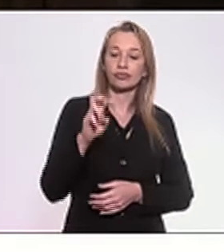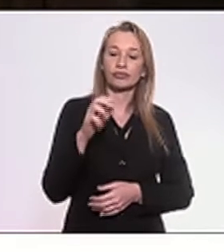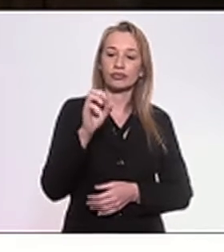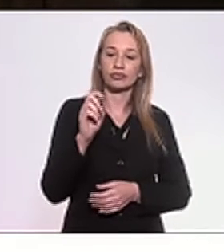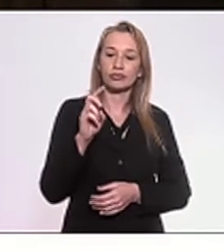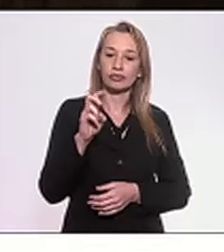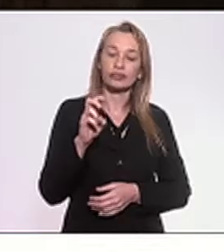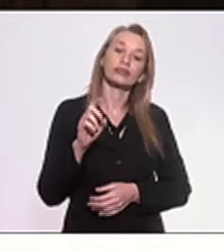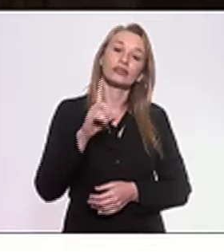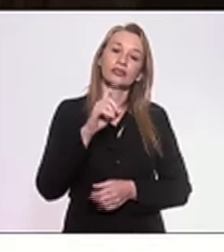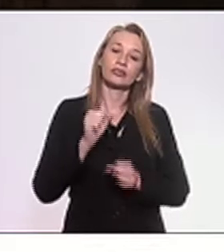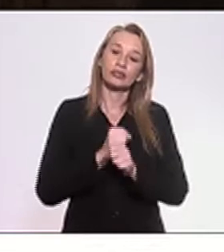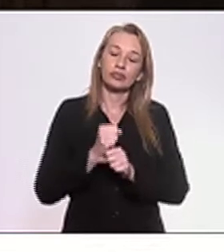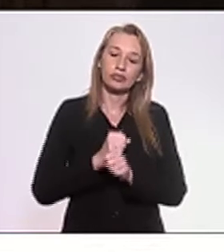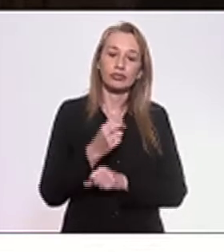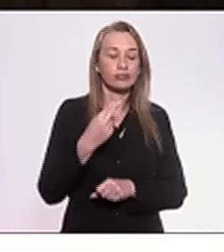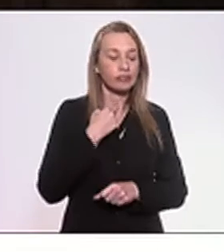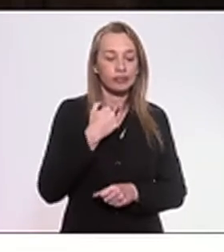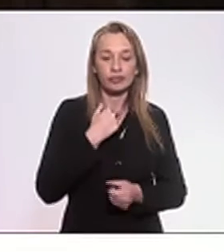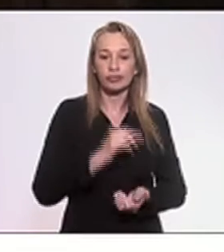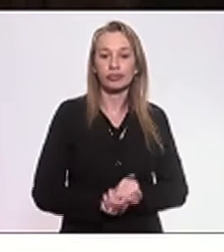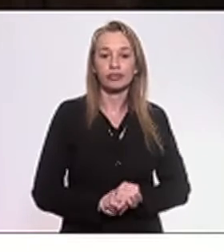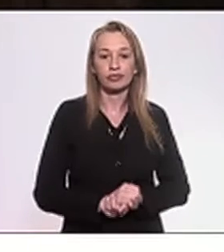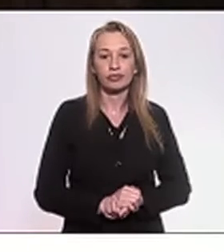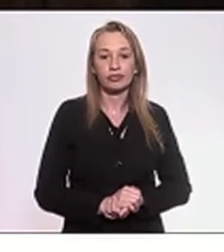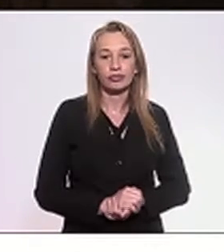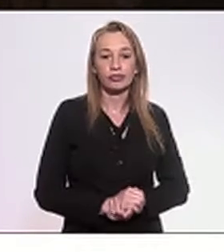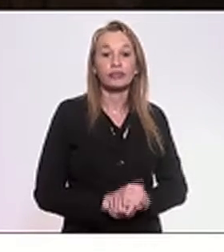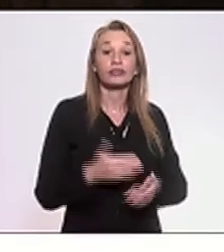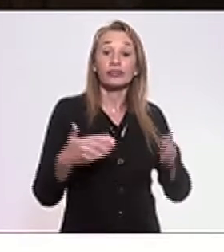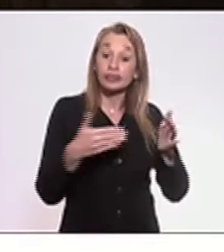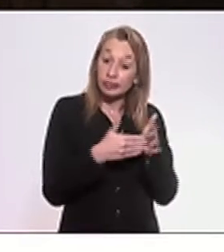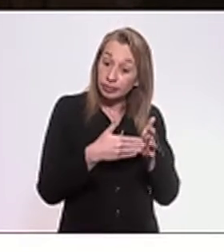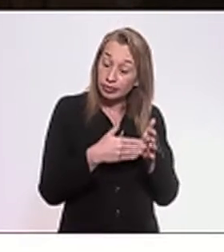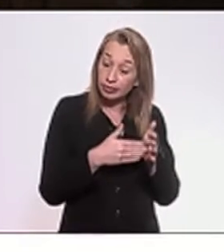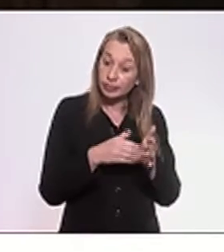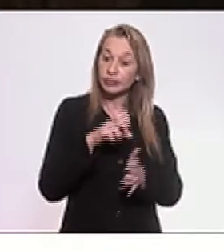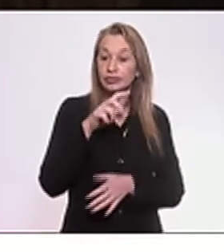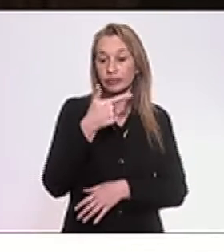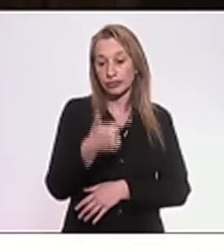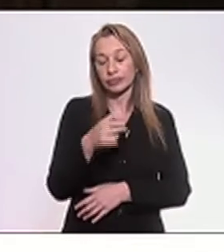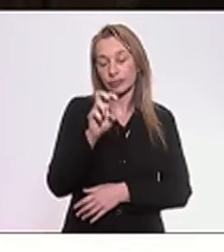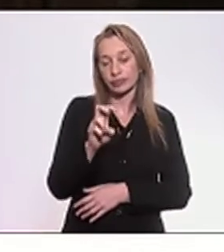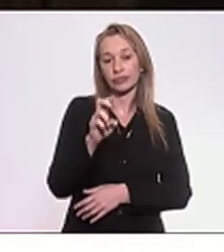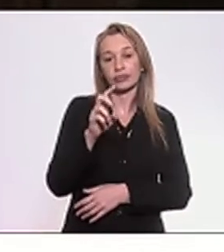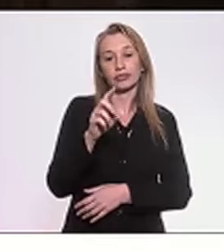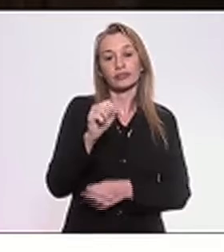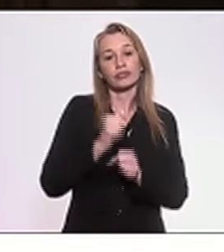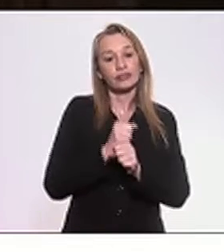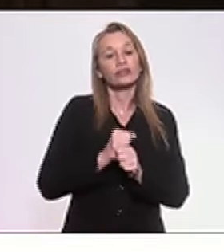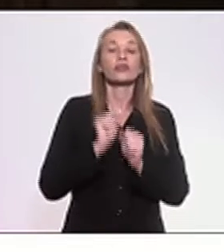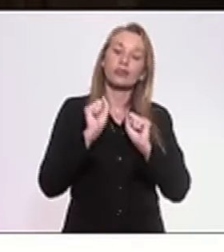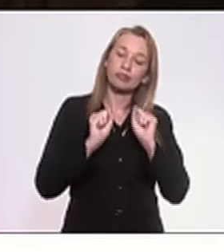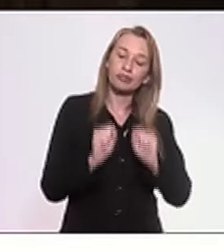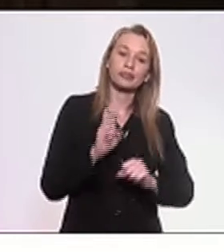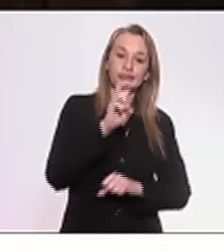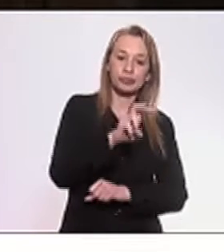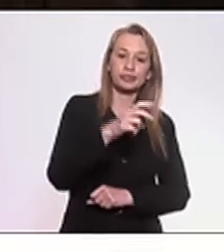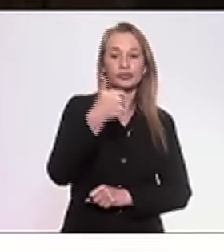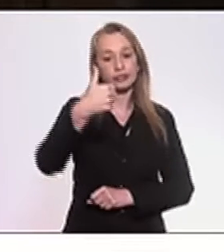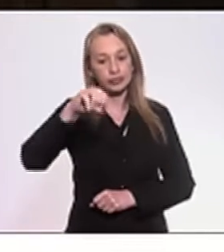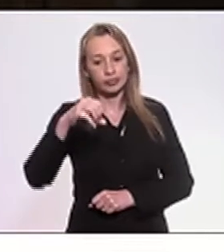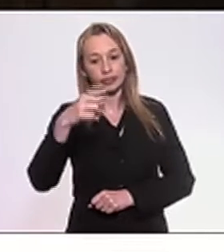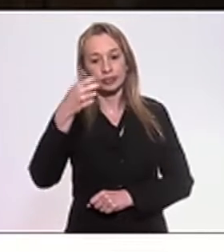poderá exceder, quer dizer, de até 25 anos, pode ser 5, 10,